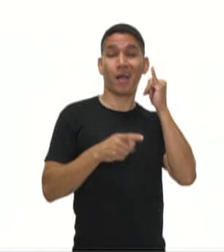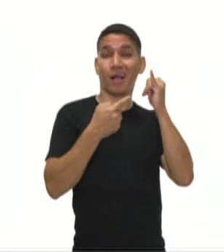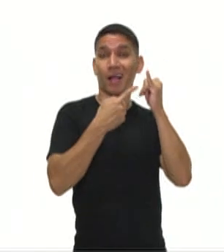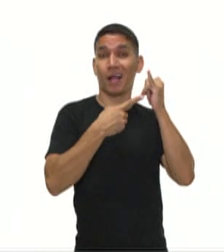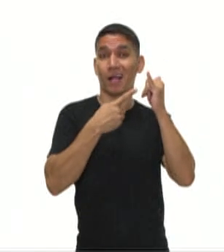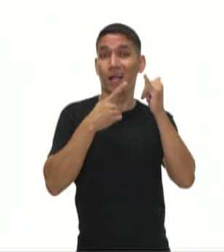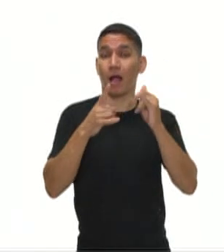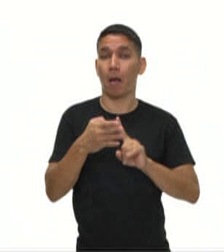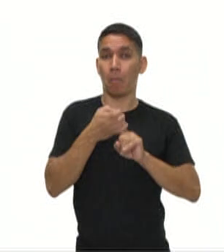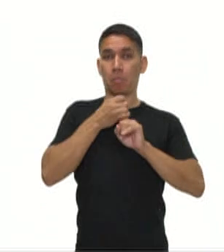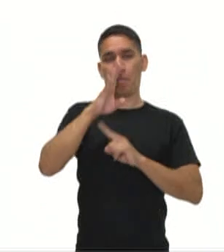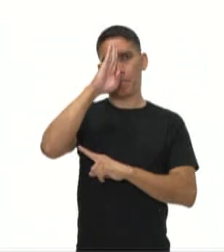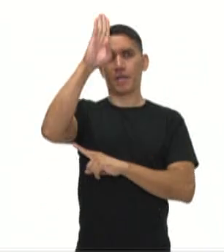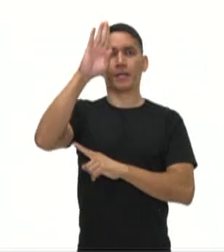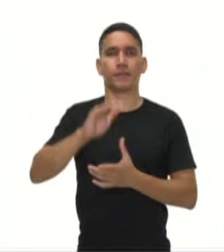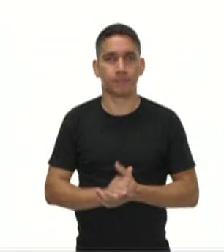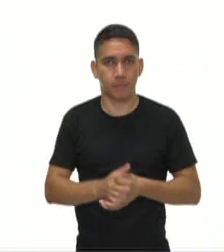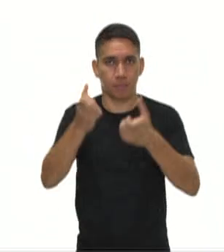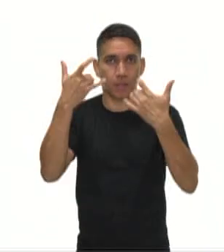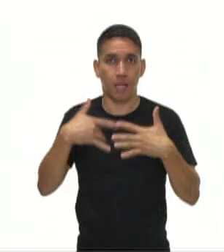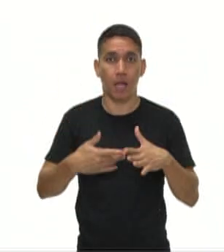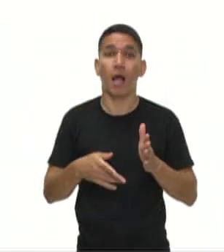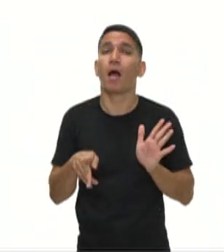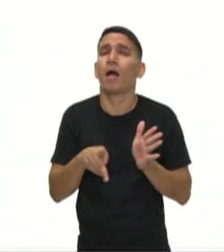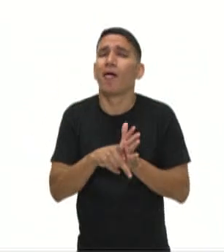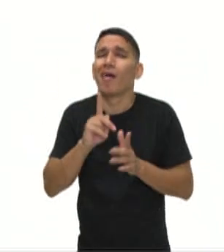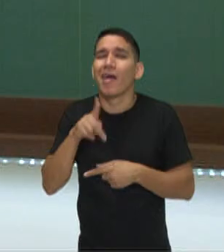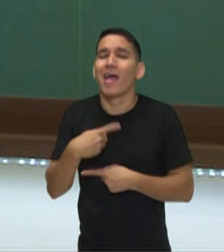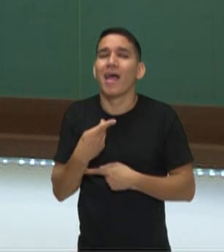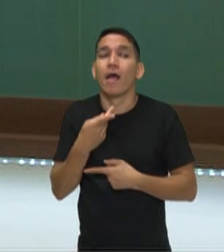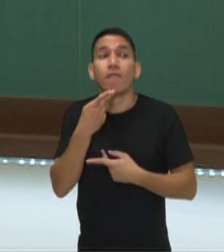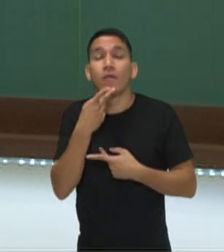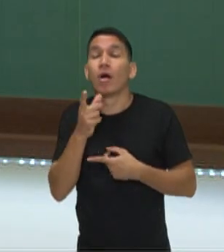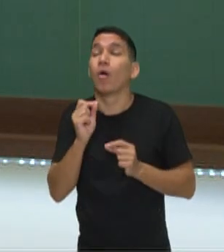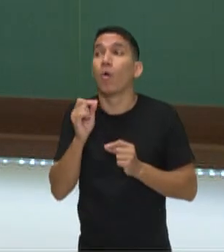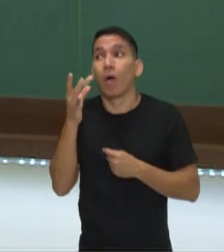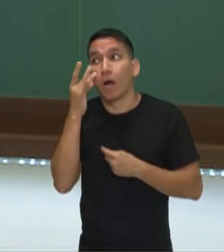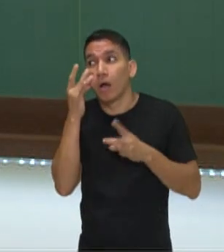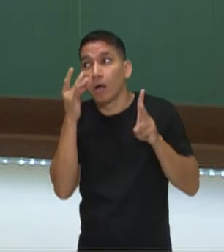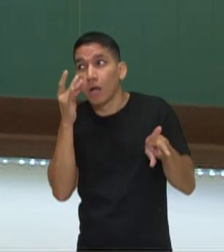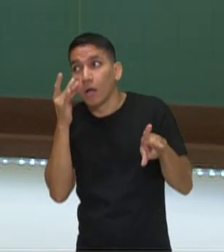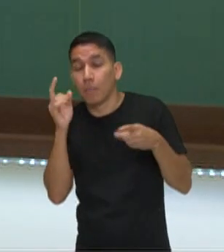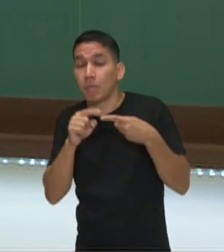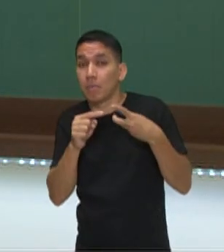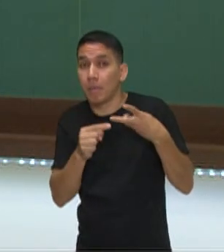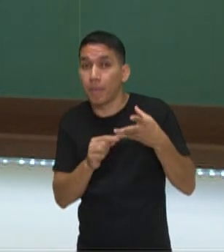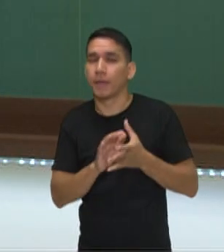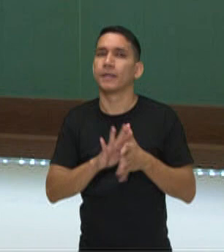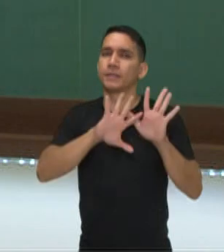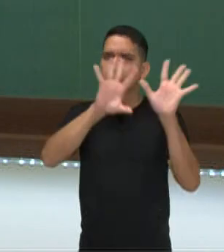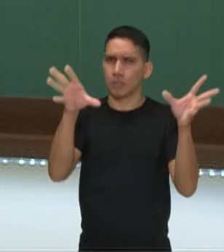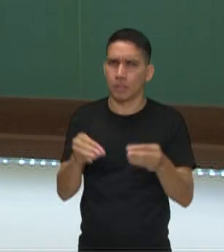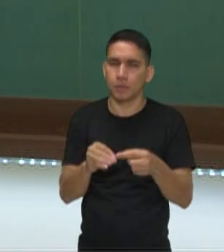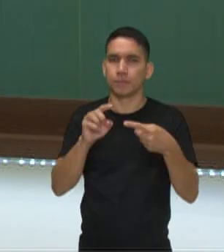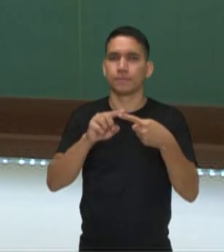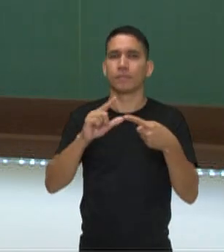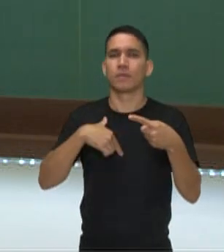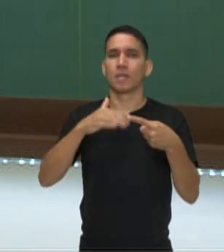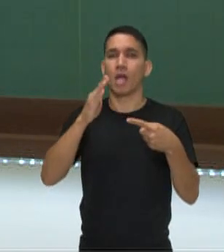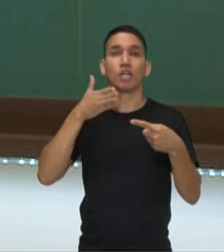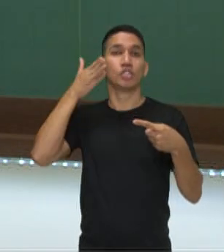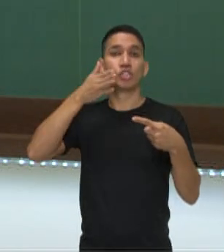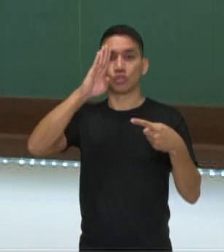indireto, costumo dizer também que é um relato. Então, sintetizando. Discurso direto,